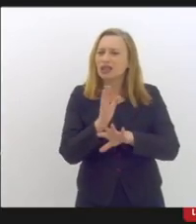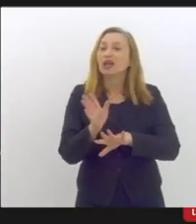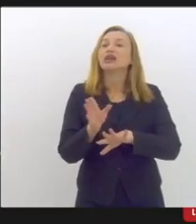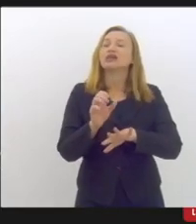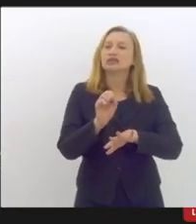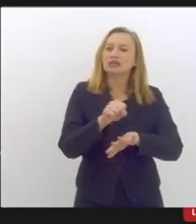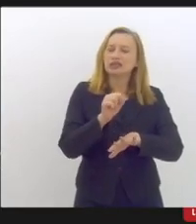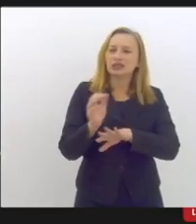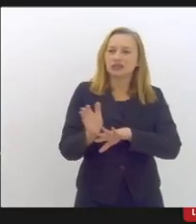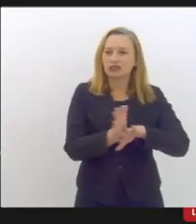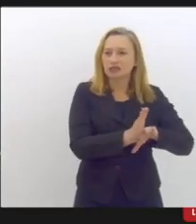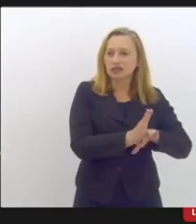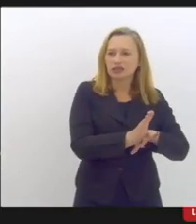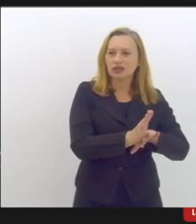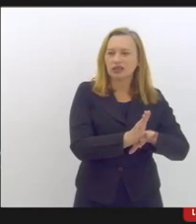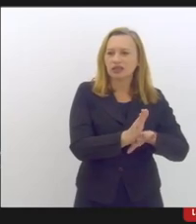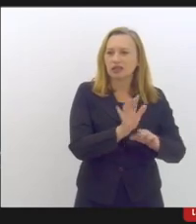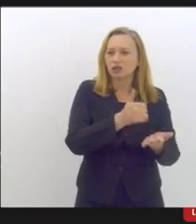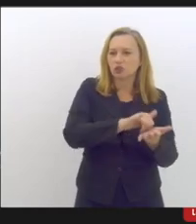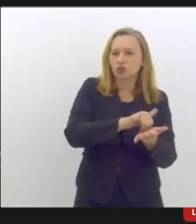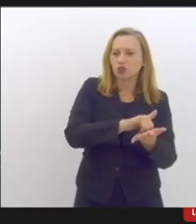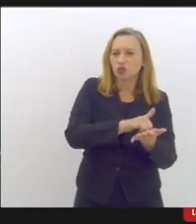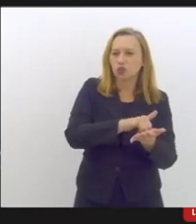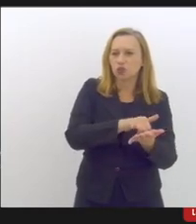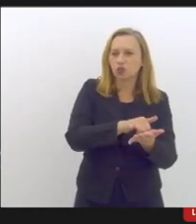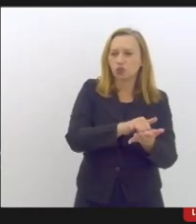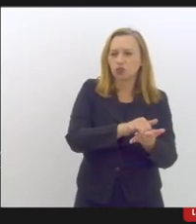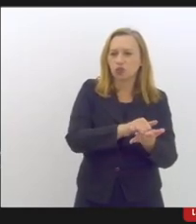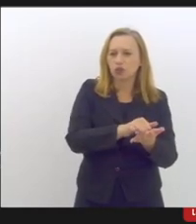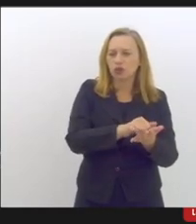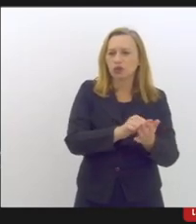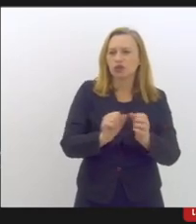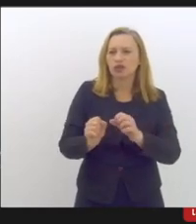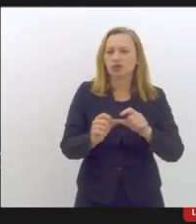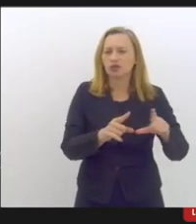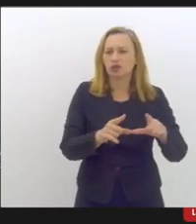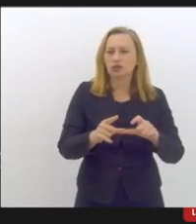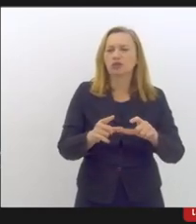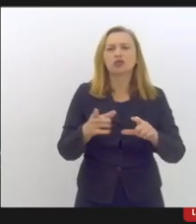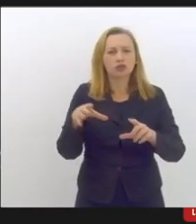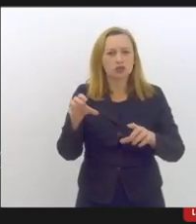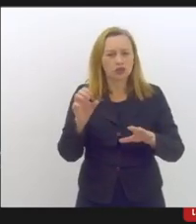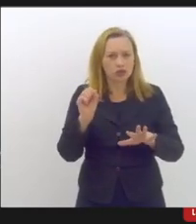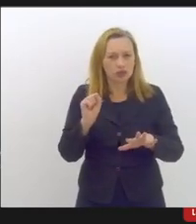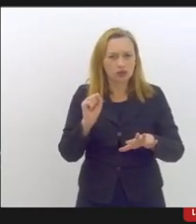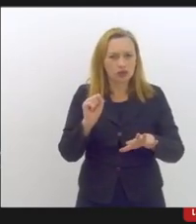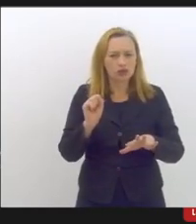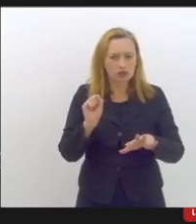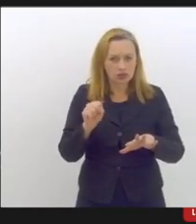entrou uma ligação aqui e aí o meu microfone desligou vocês estão me ouvindo? estamos sim